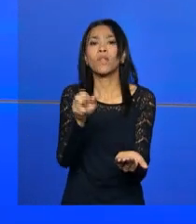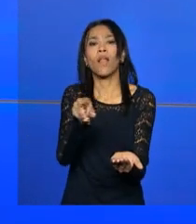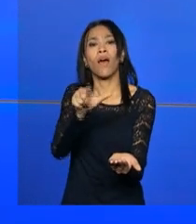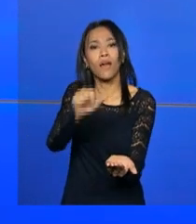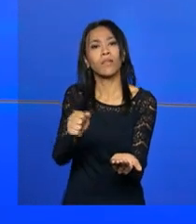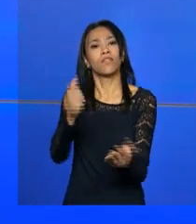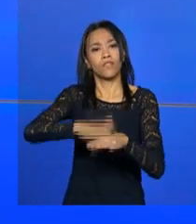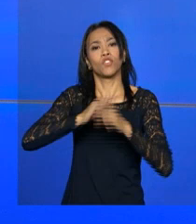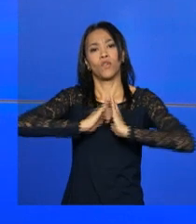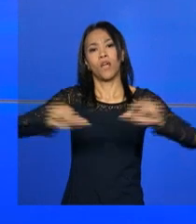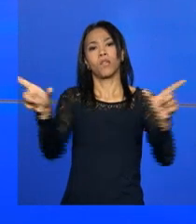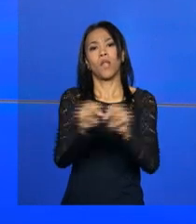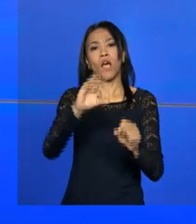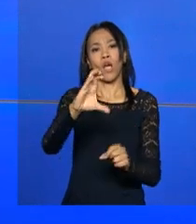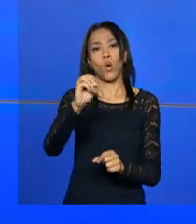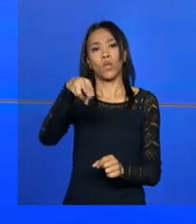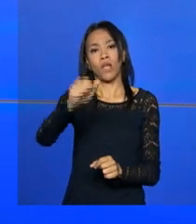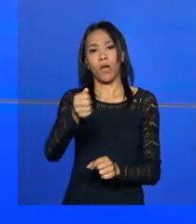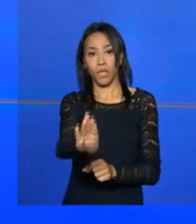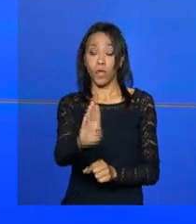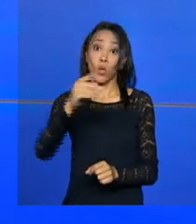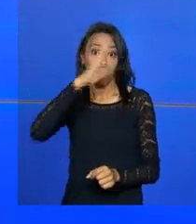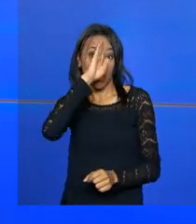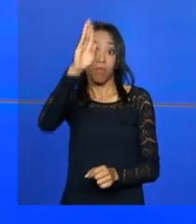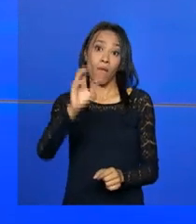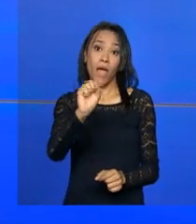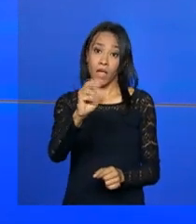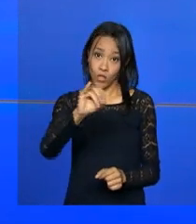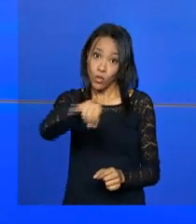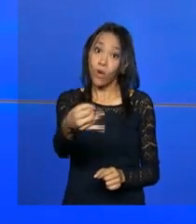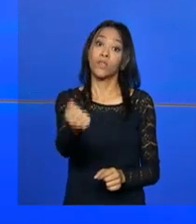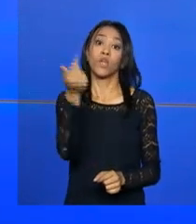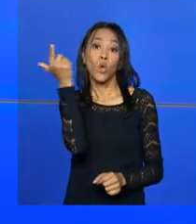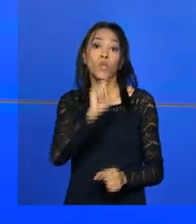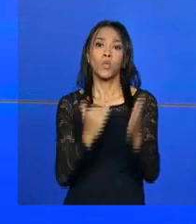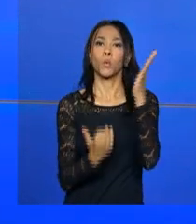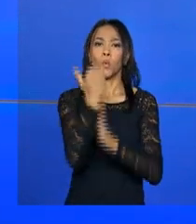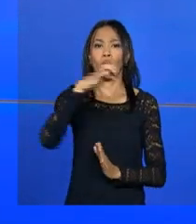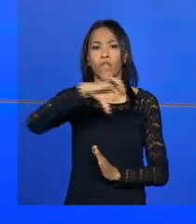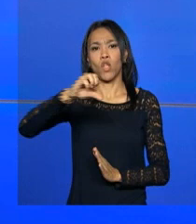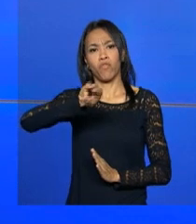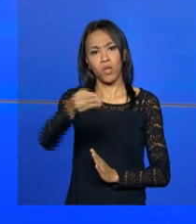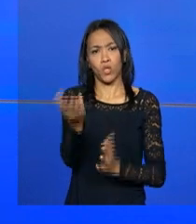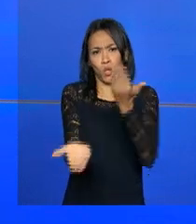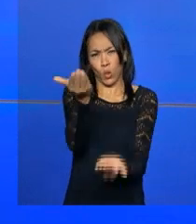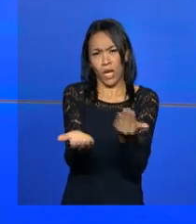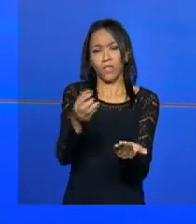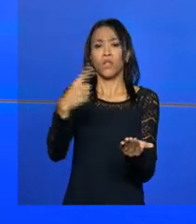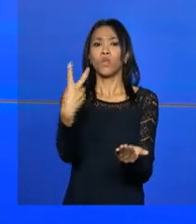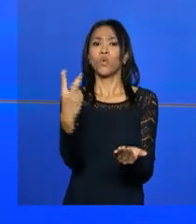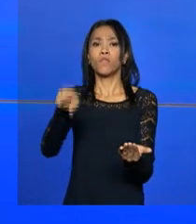Companhia Nacional de Abastecimento. O destaque é a produção de soja, que deve atingir 99 milhões de toneladas, 2